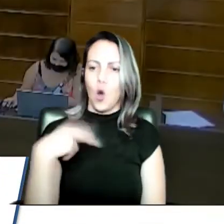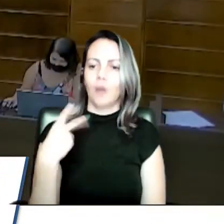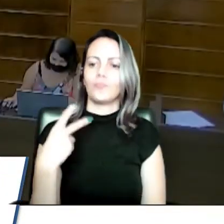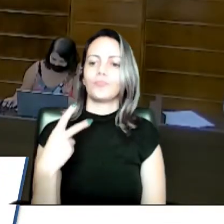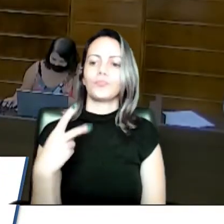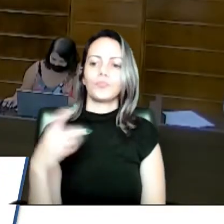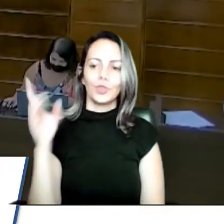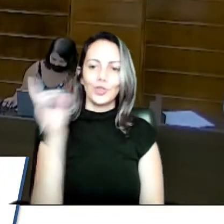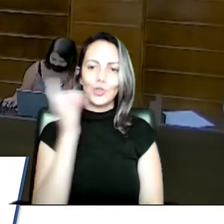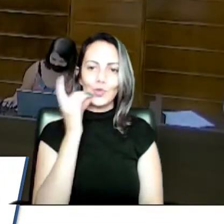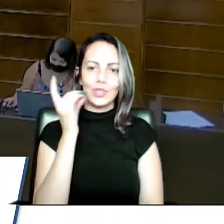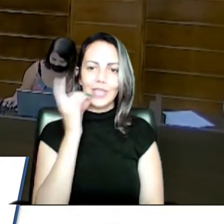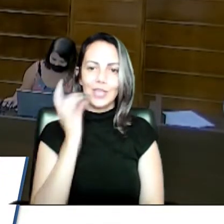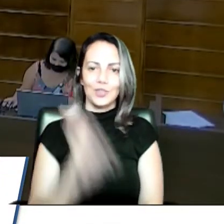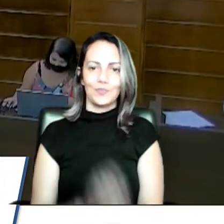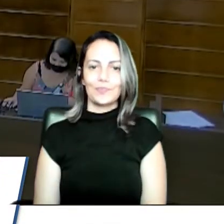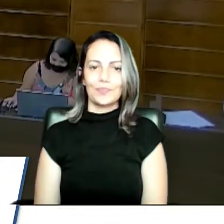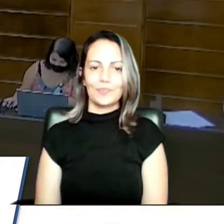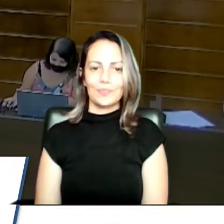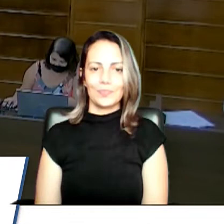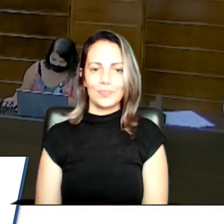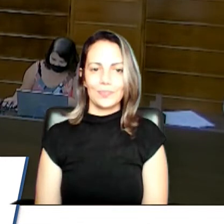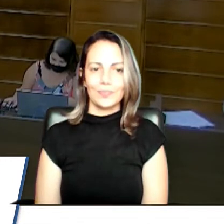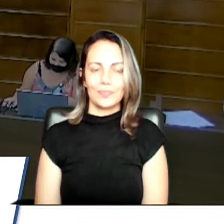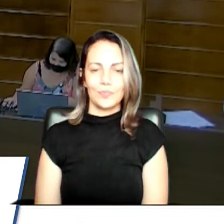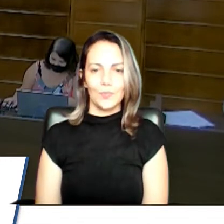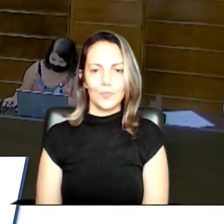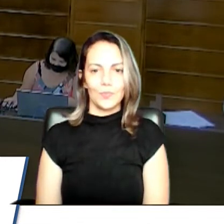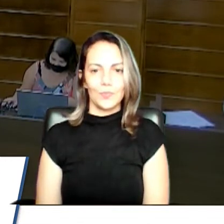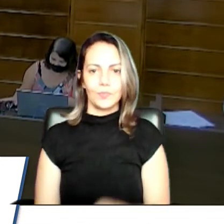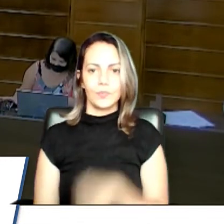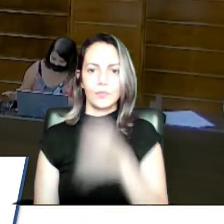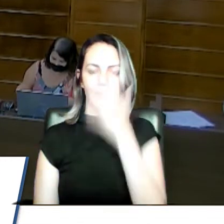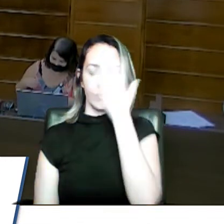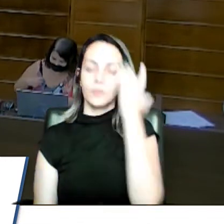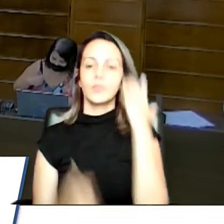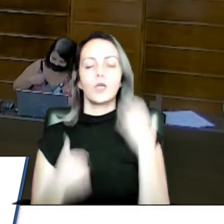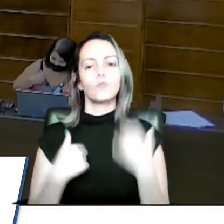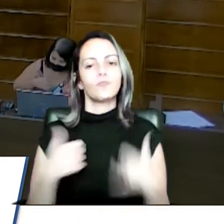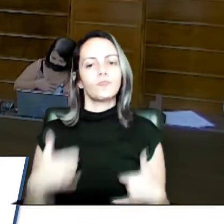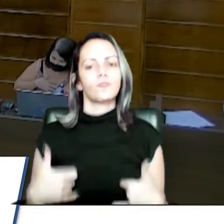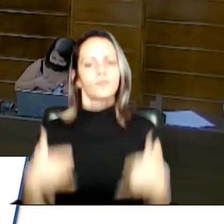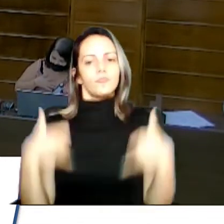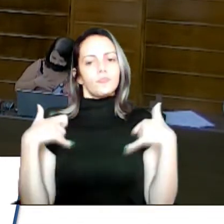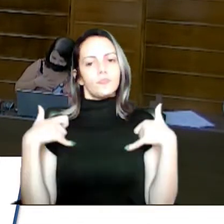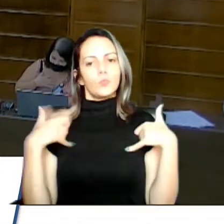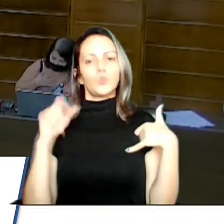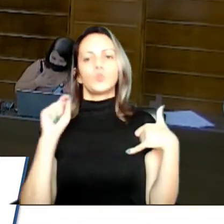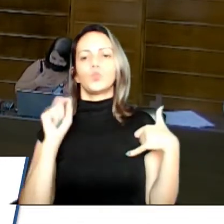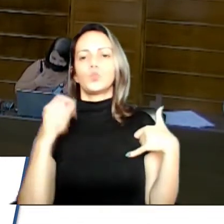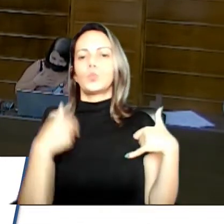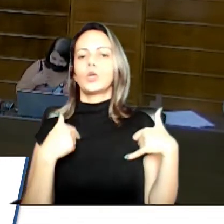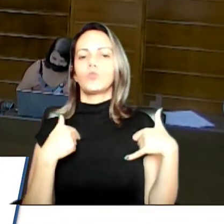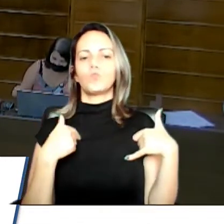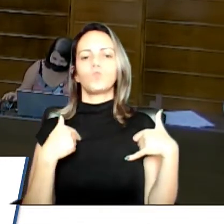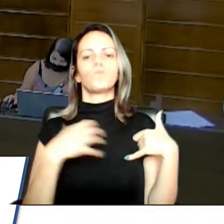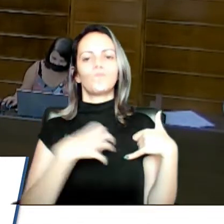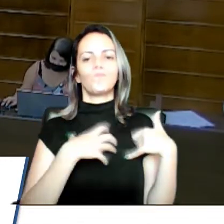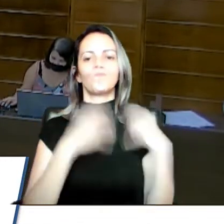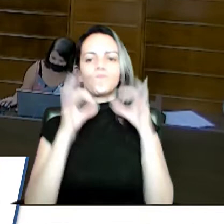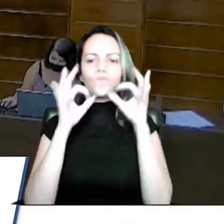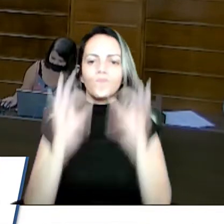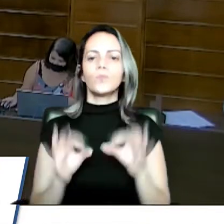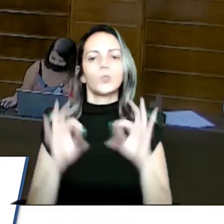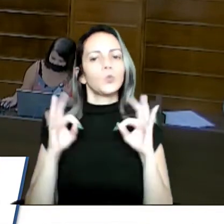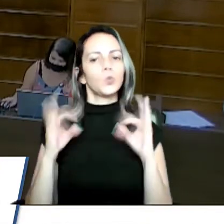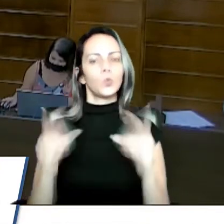Presidente, uma das coisas que eu mais tenho orgulho é de ser justo com todas as situações que eu lido. Eu me